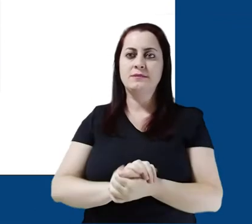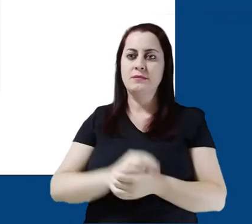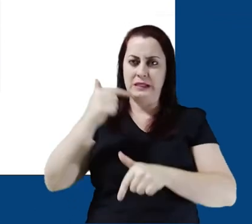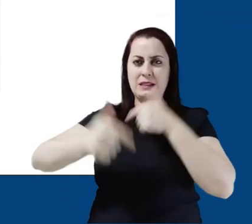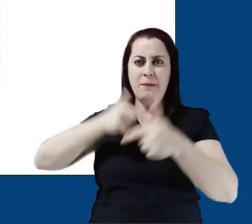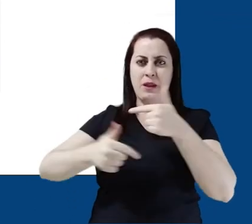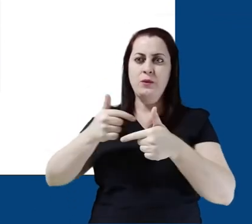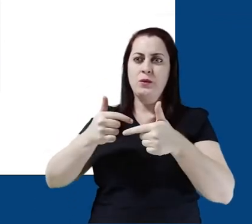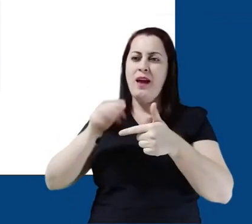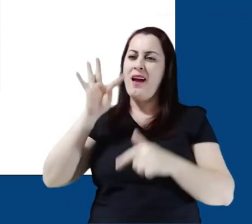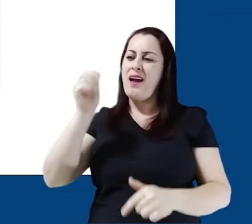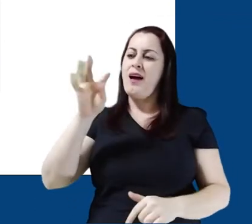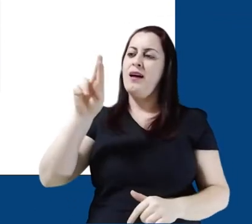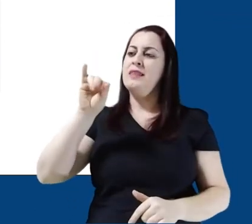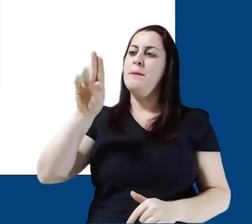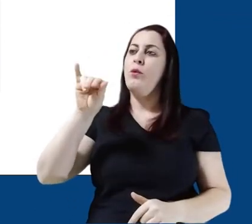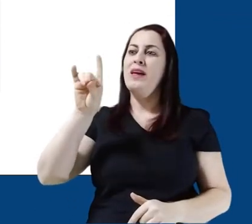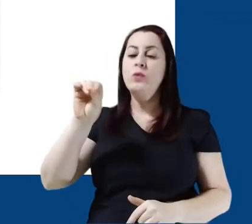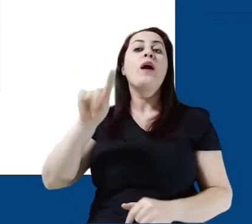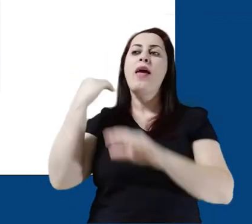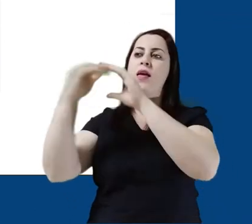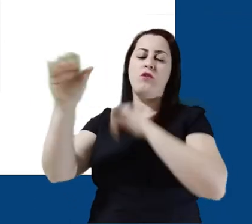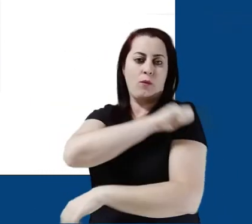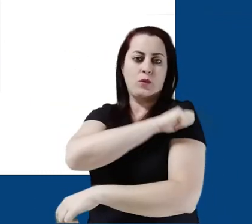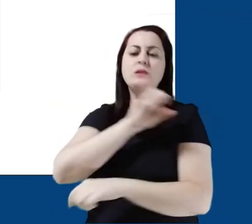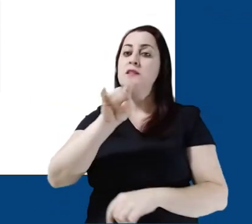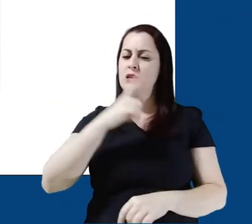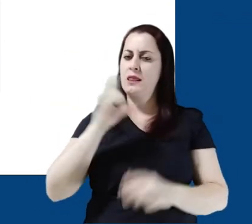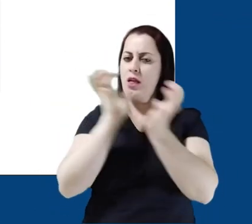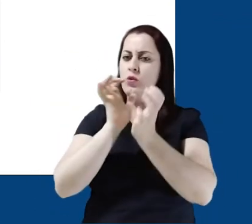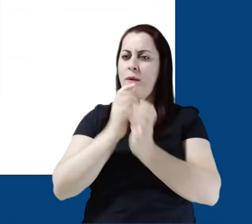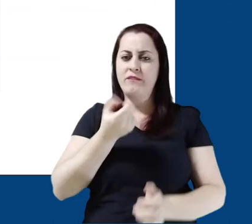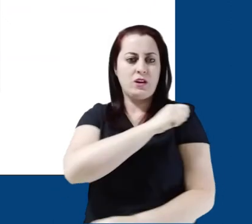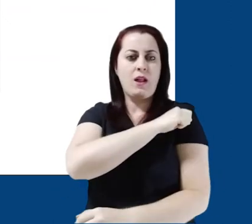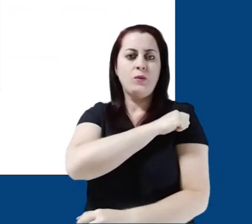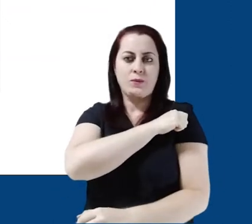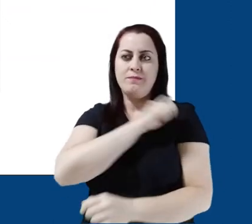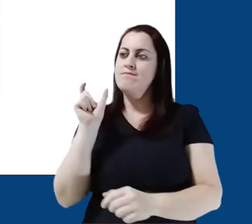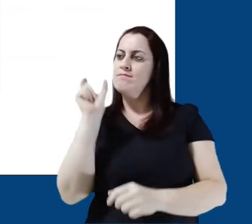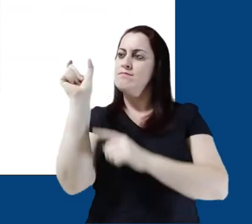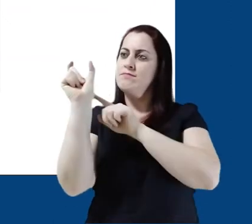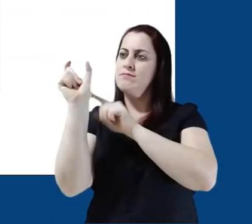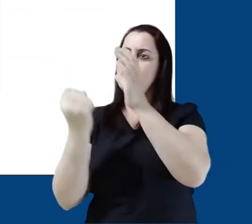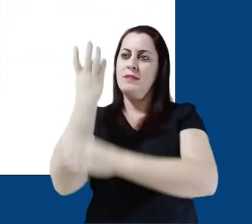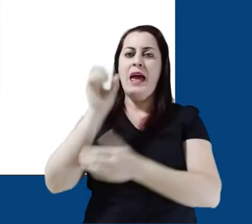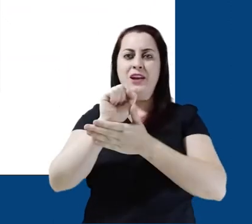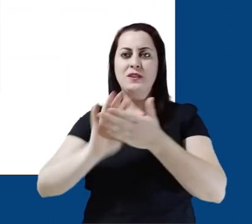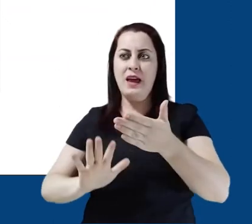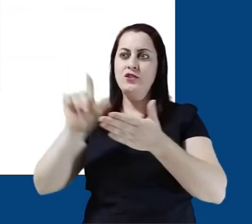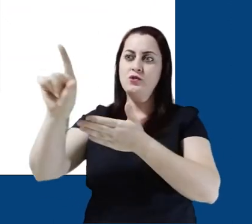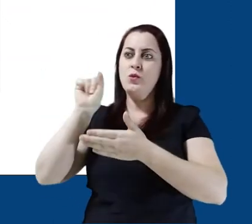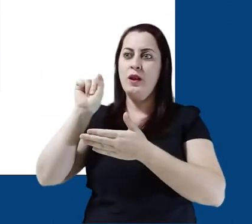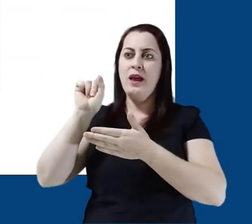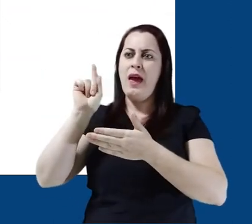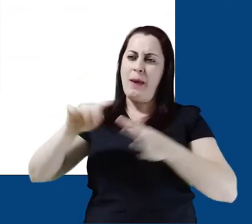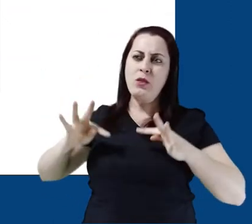Um trabalho atribuído é aquele que foi enviado para o aluno. Se você possui uma turma com 20 alunos e na aba de criação de atividade você seleciona